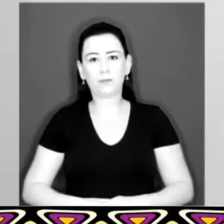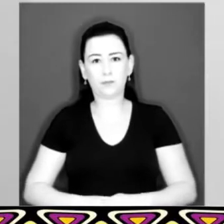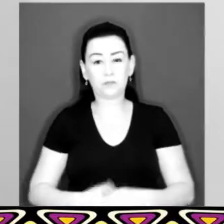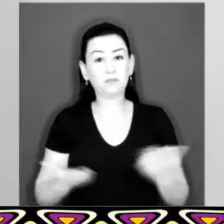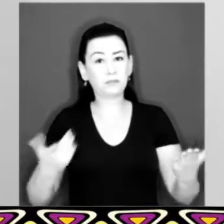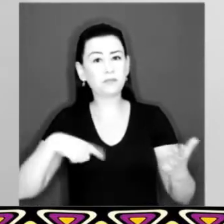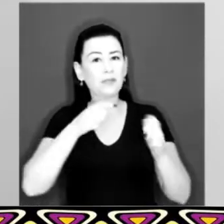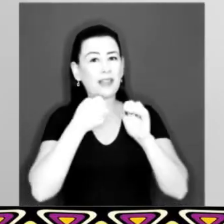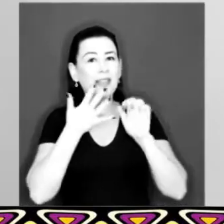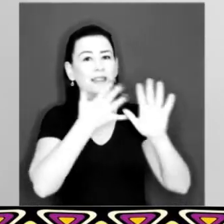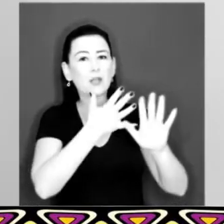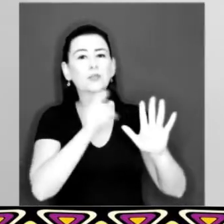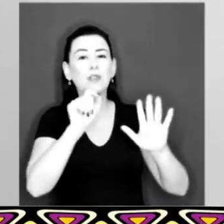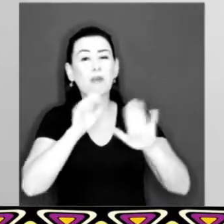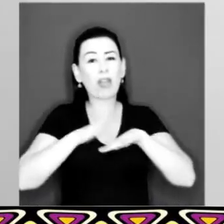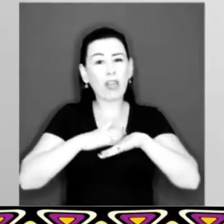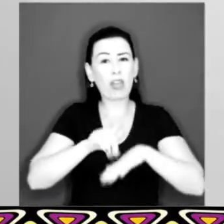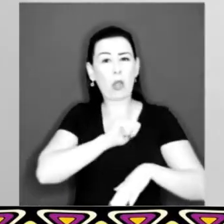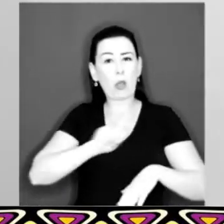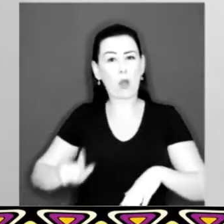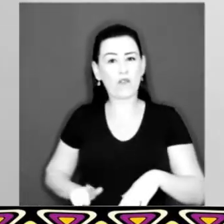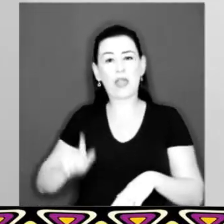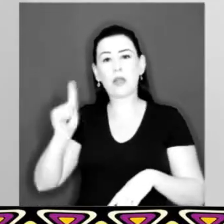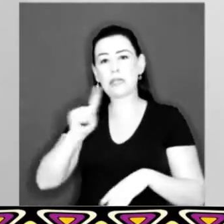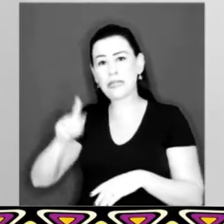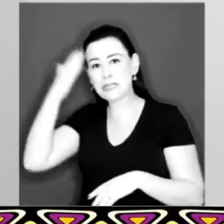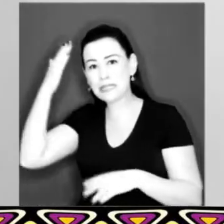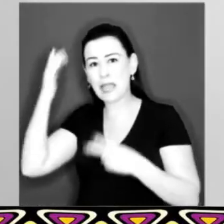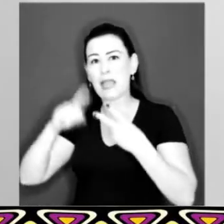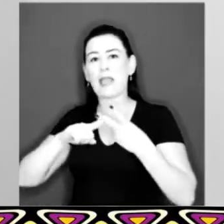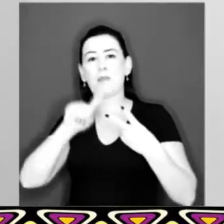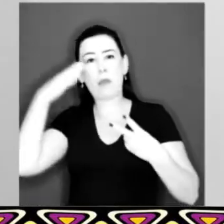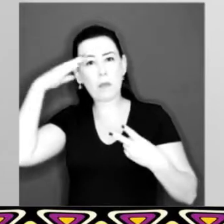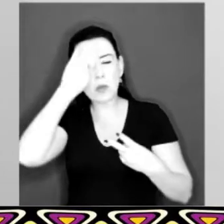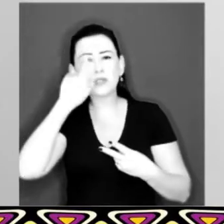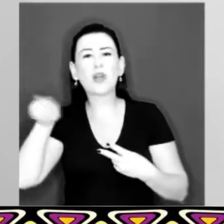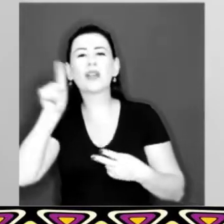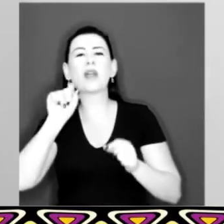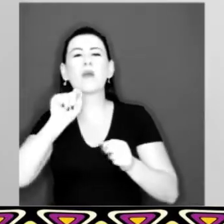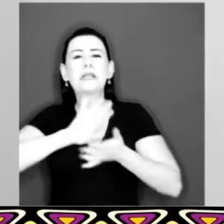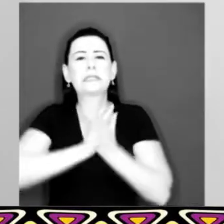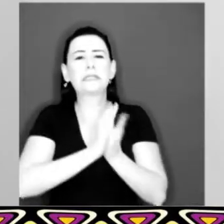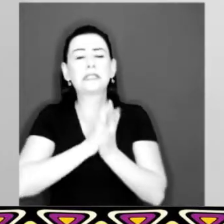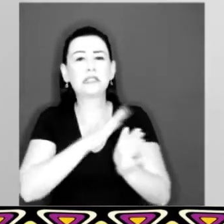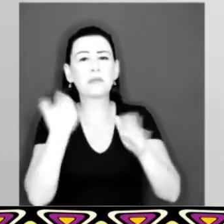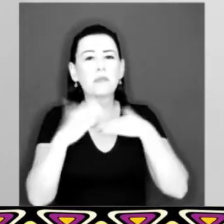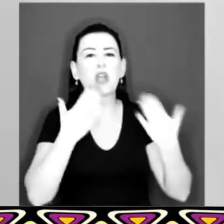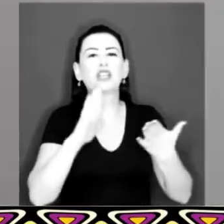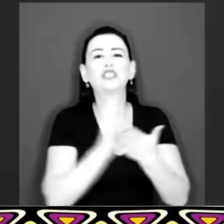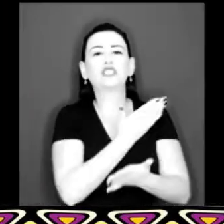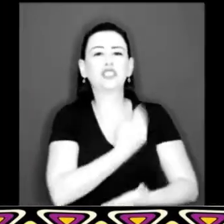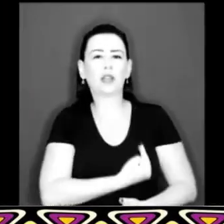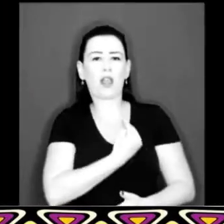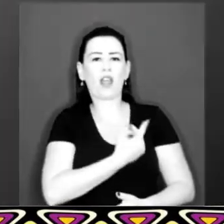Denunciamos a política de morte dos governos Bolsonaro e Zema Que está ceifando vidas cheias de sonho e força